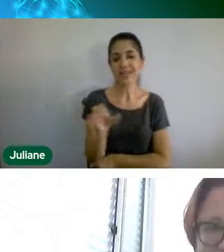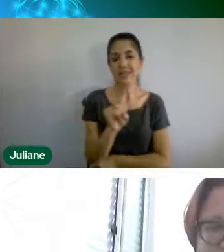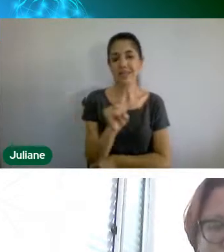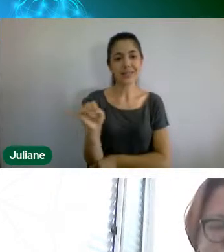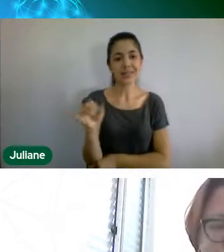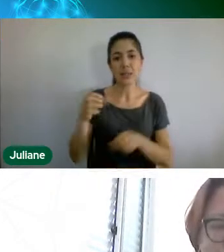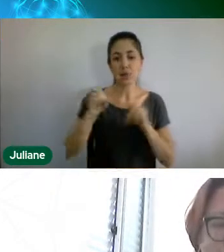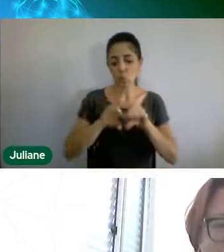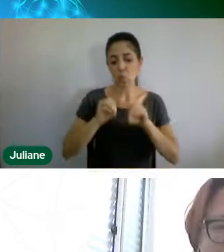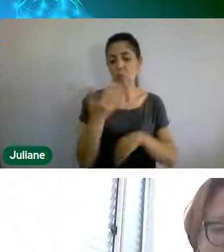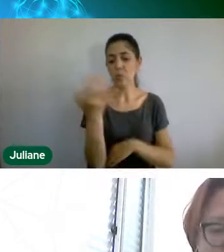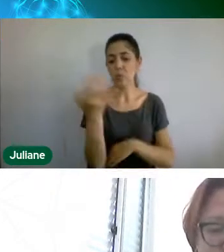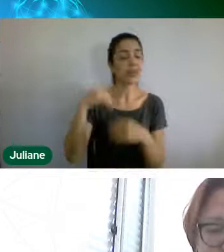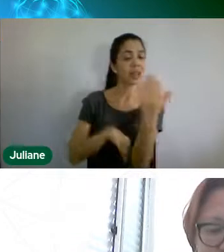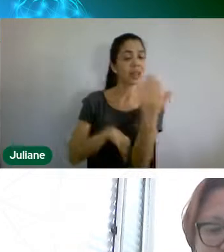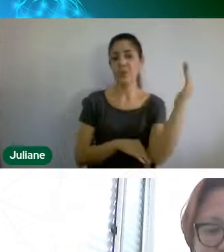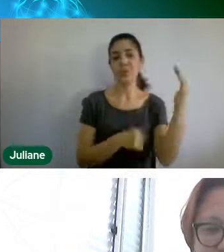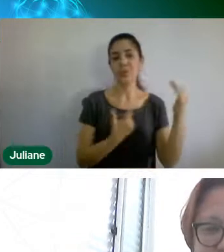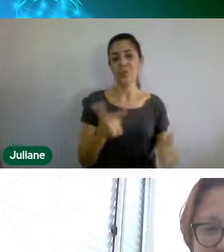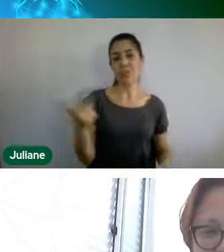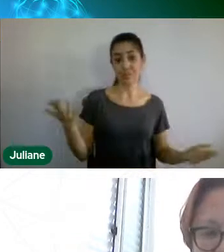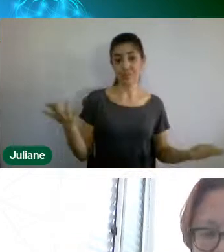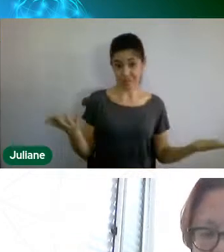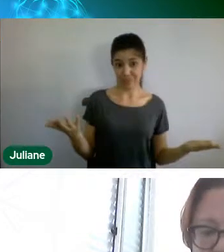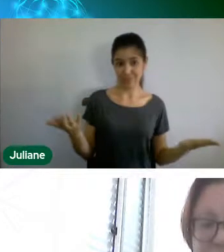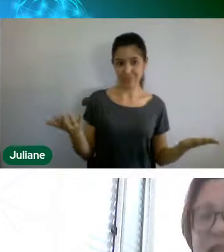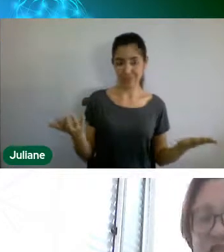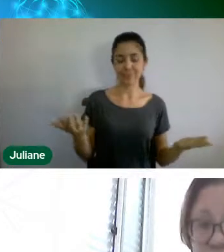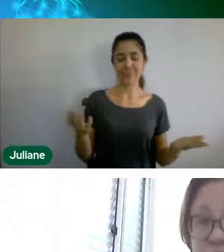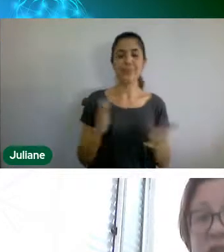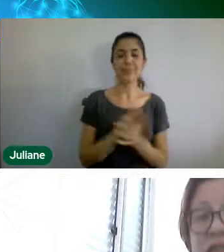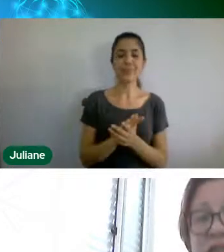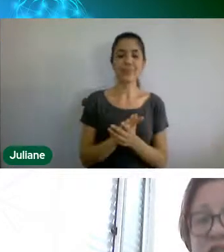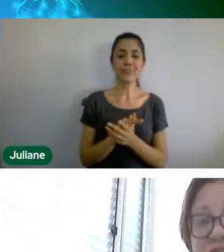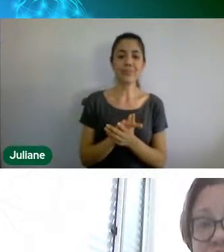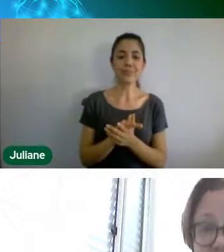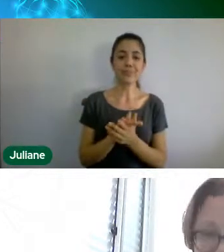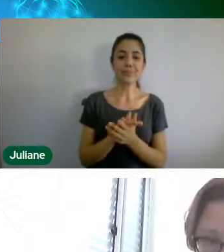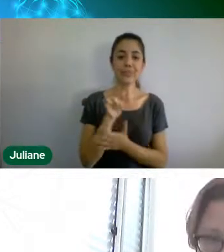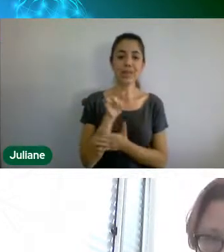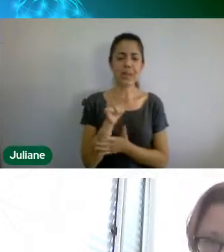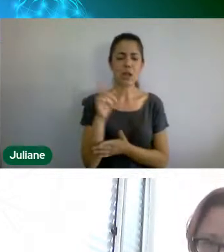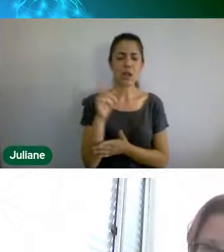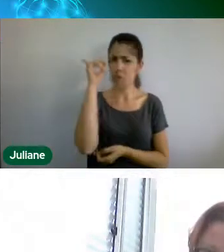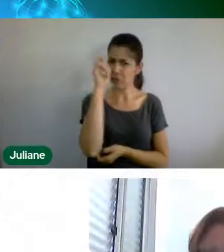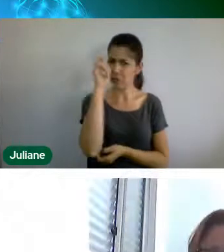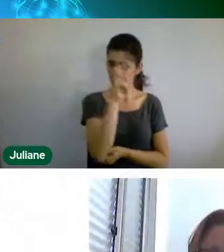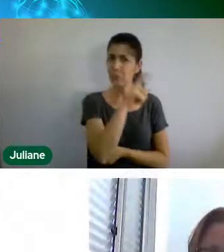Então, isso, eles, essa é a dificuldade que a gente viu.